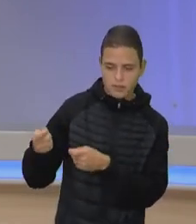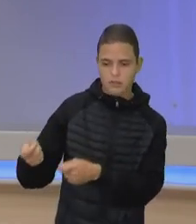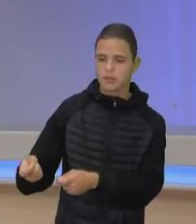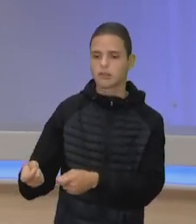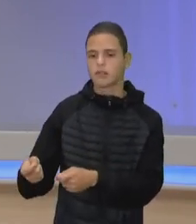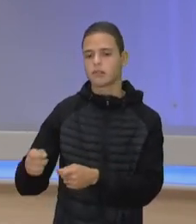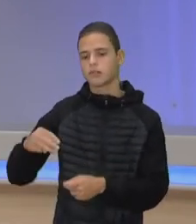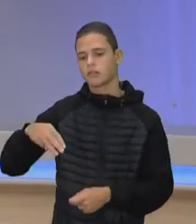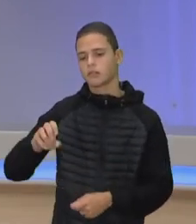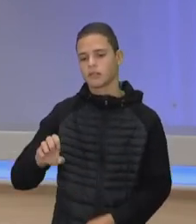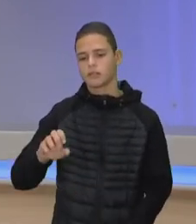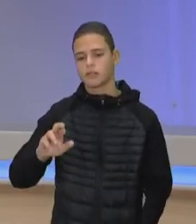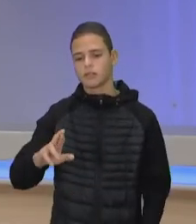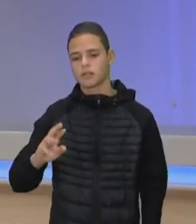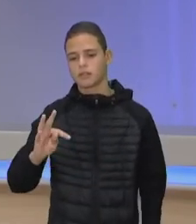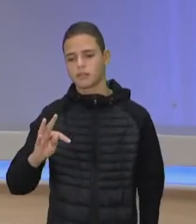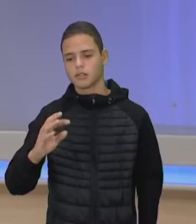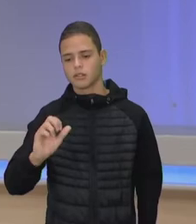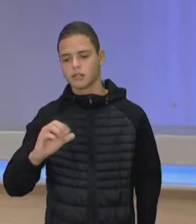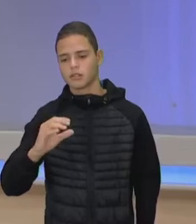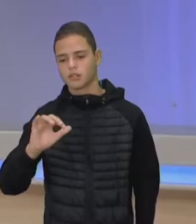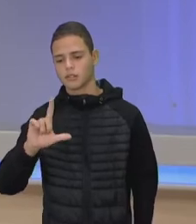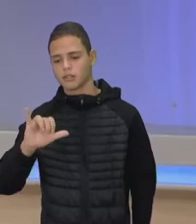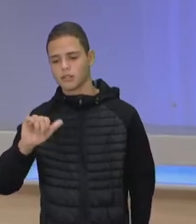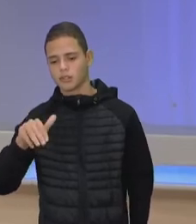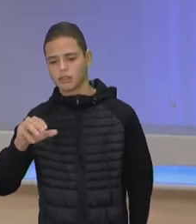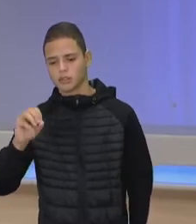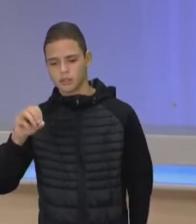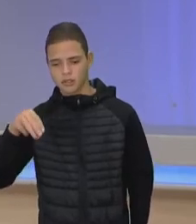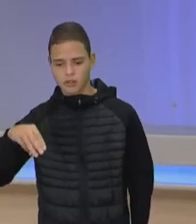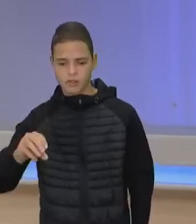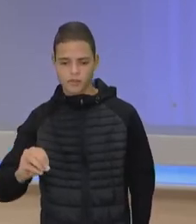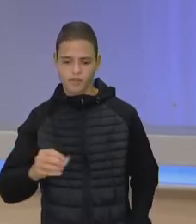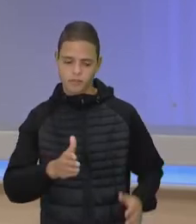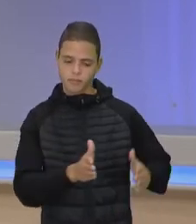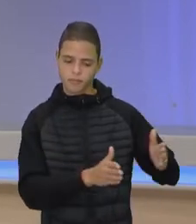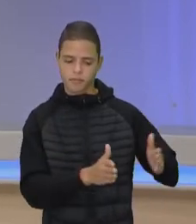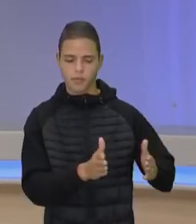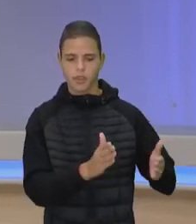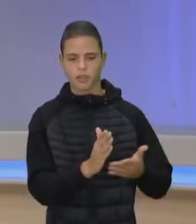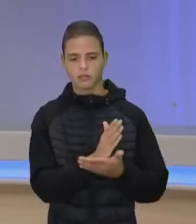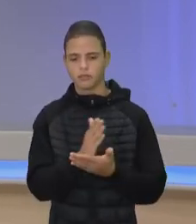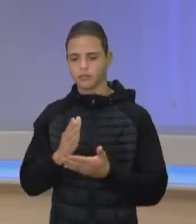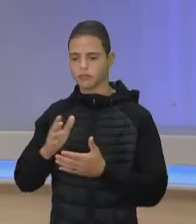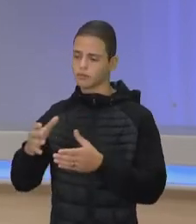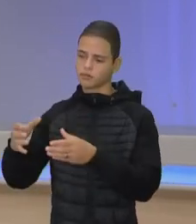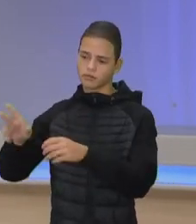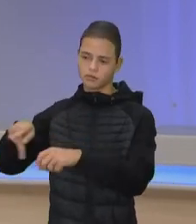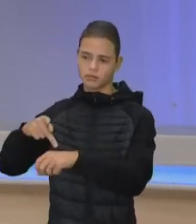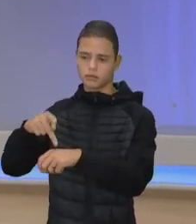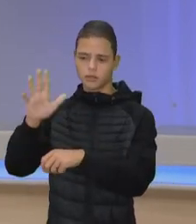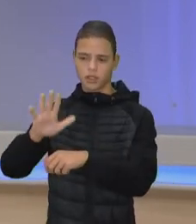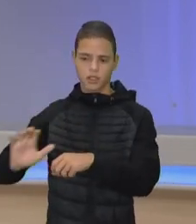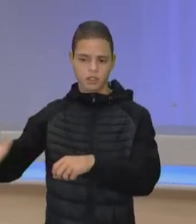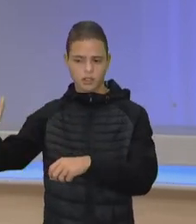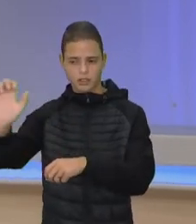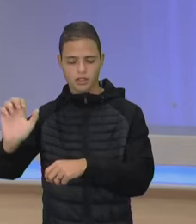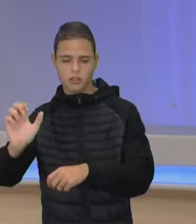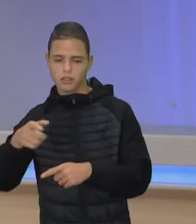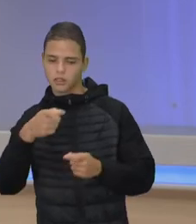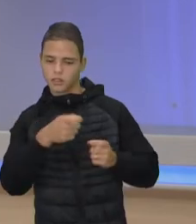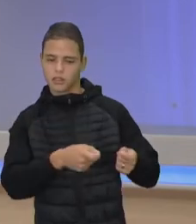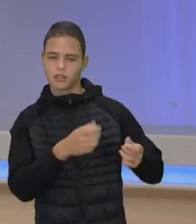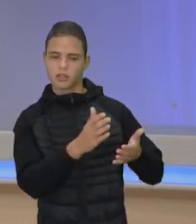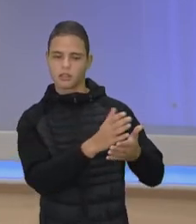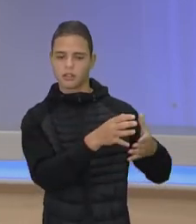mercantilismo, desse período aí em que as nações europeias exploravam as